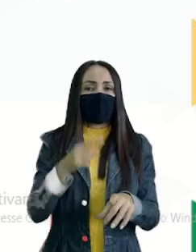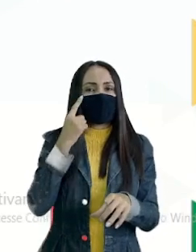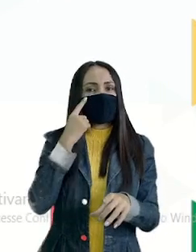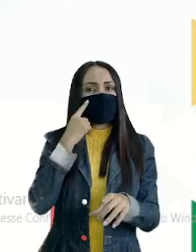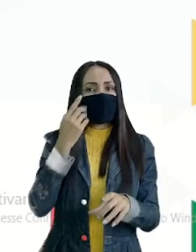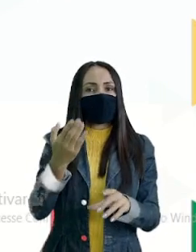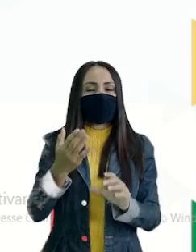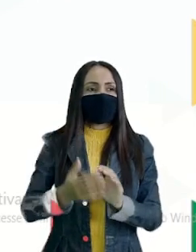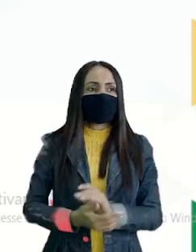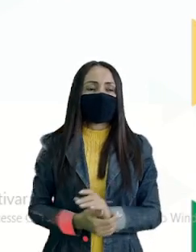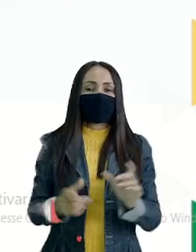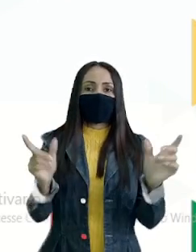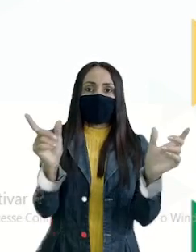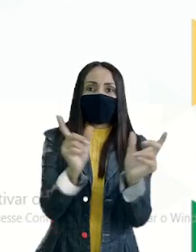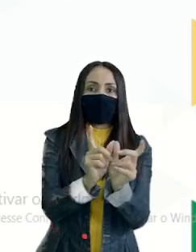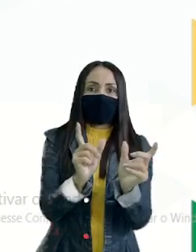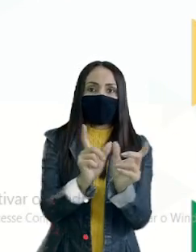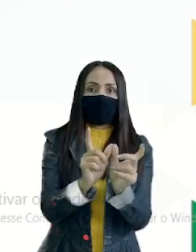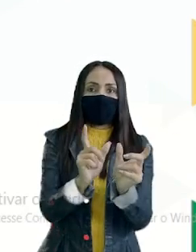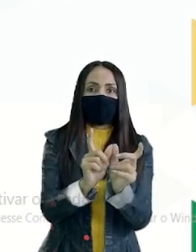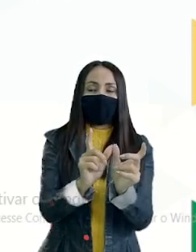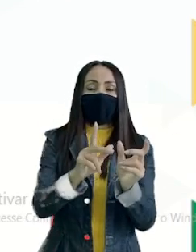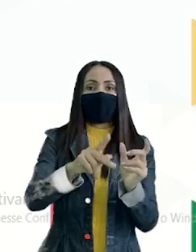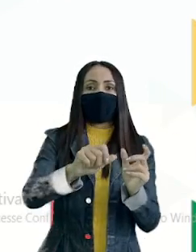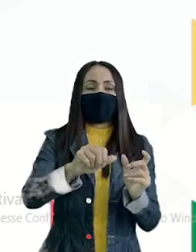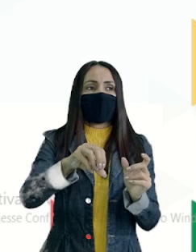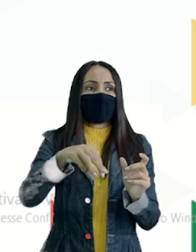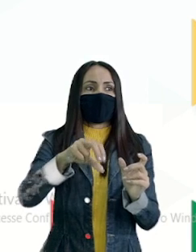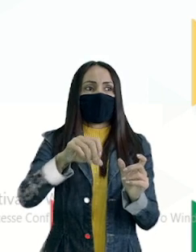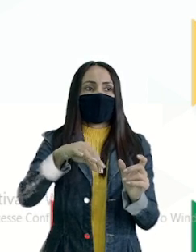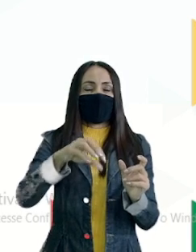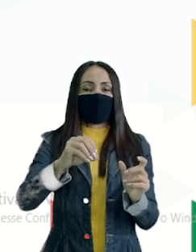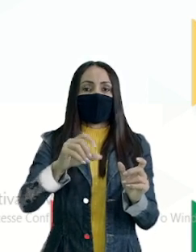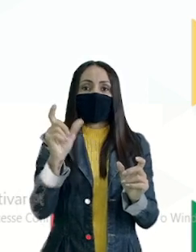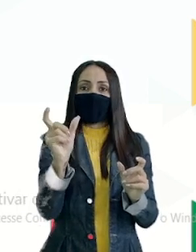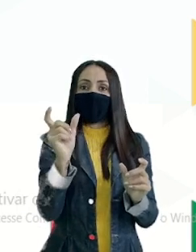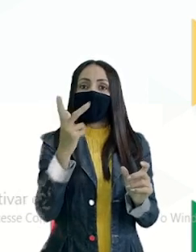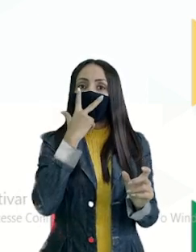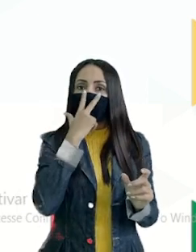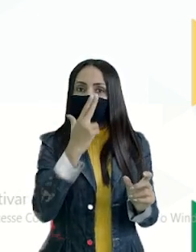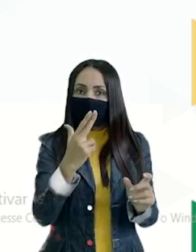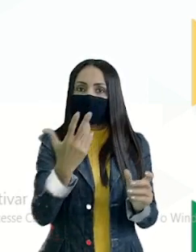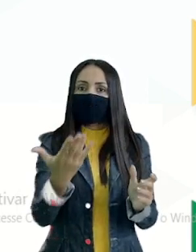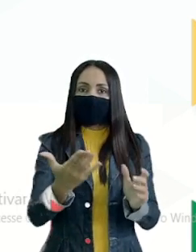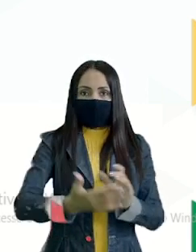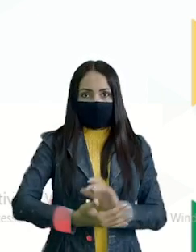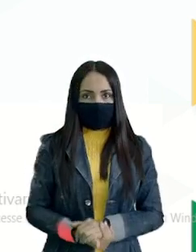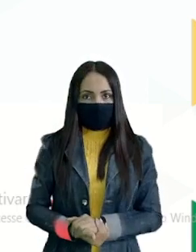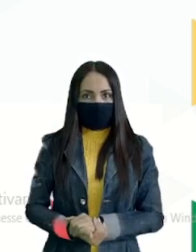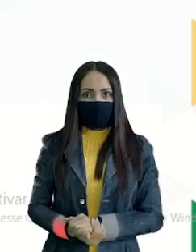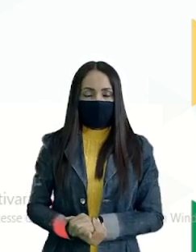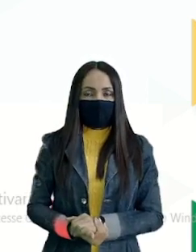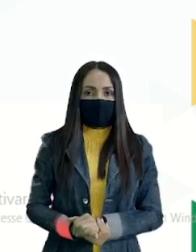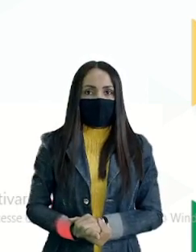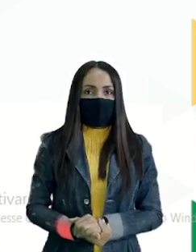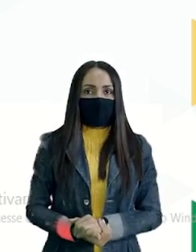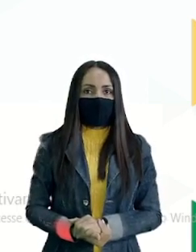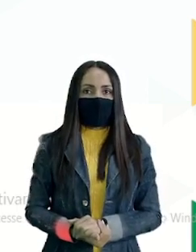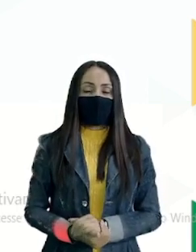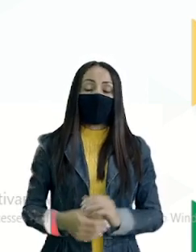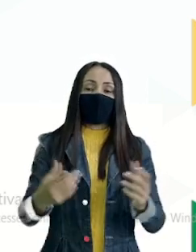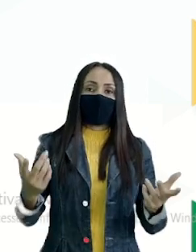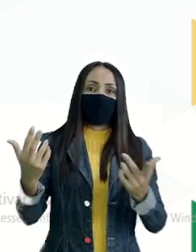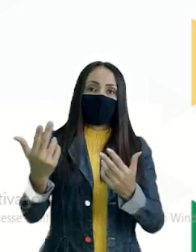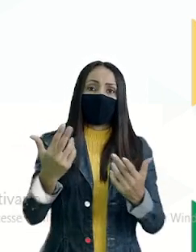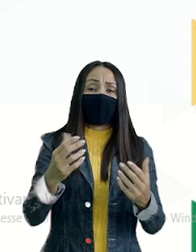Sinônimos E parônimos Sinônimos Nós temos aqui São palavras De sentido igual Ou